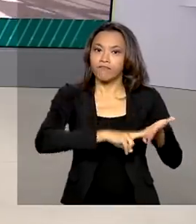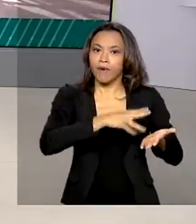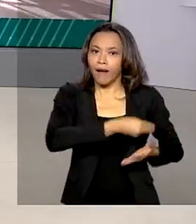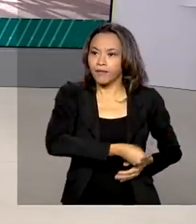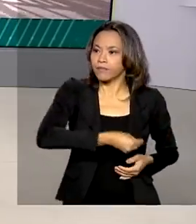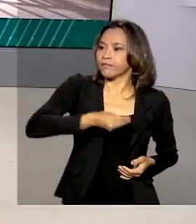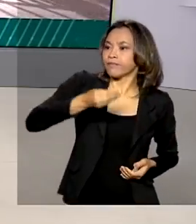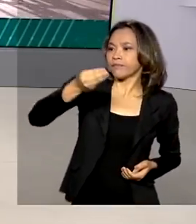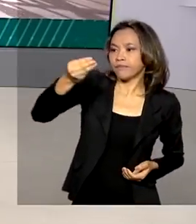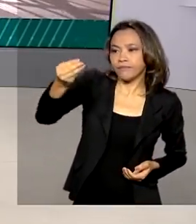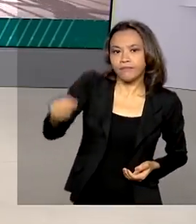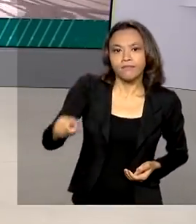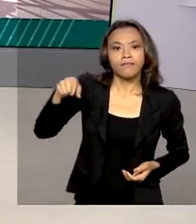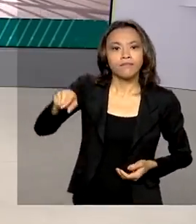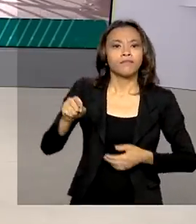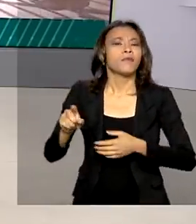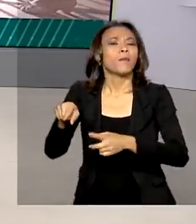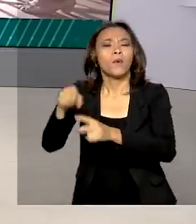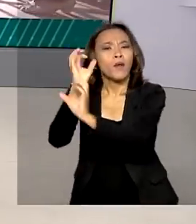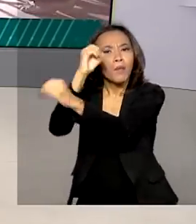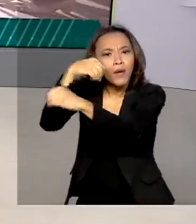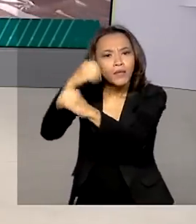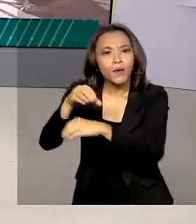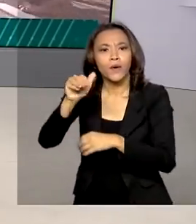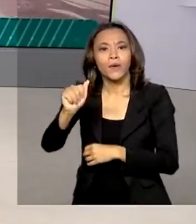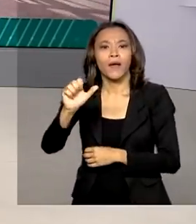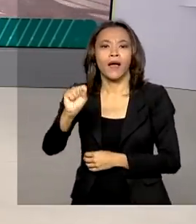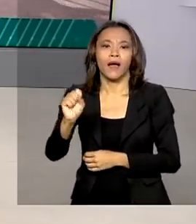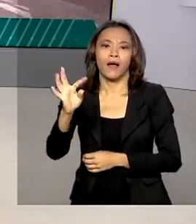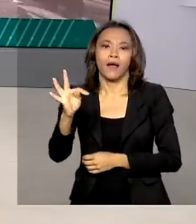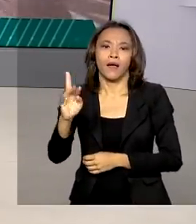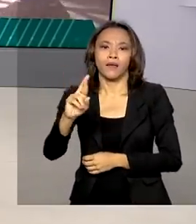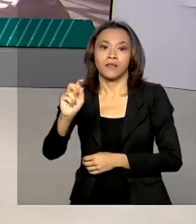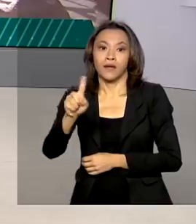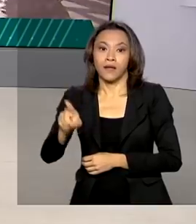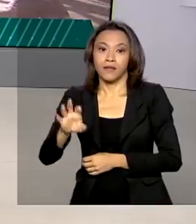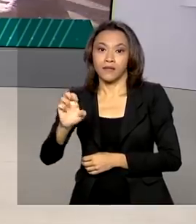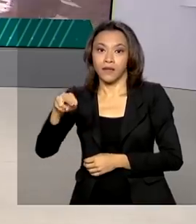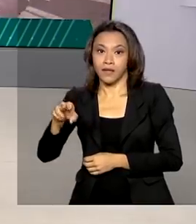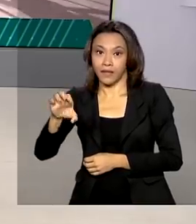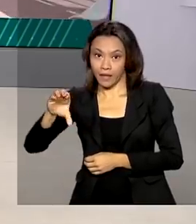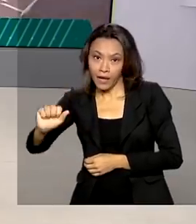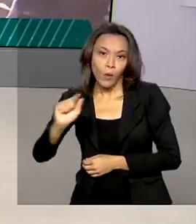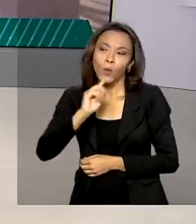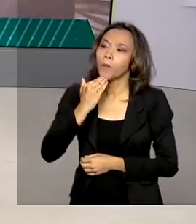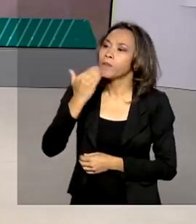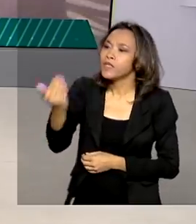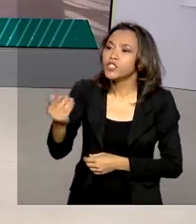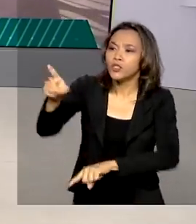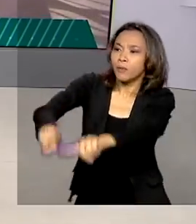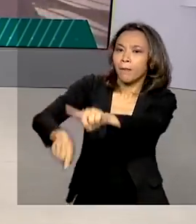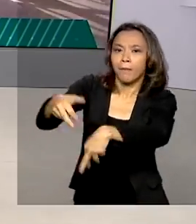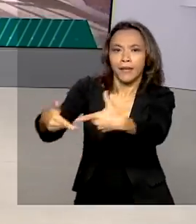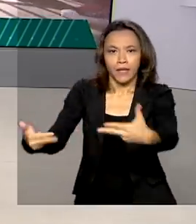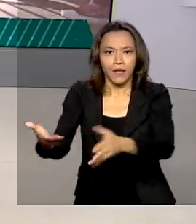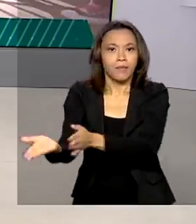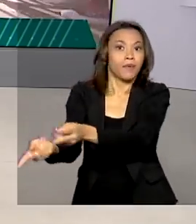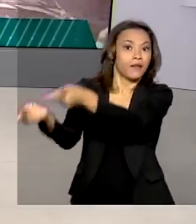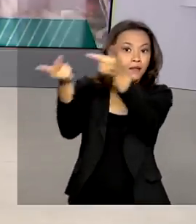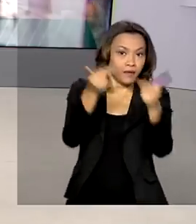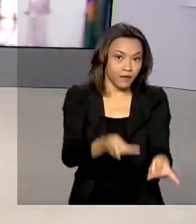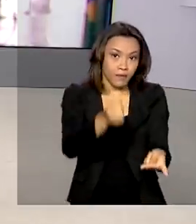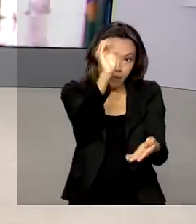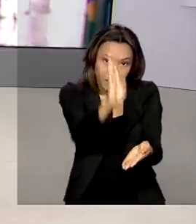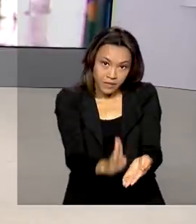majoritário do Laboratório AstraZeneca, solicitando prioridade no envio de insumos e vacinas para o Brasil. Ao